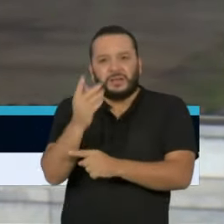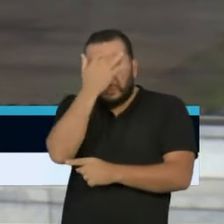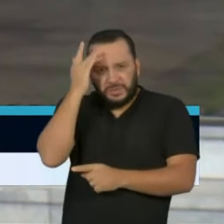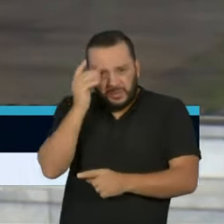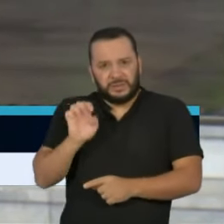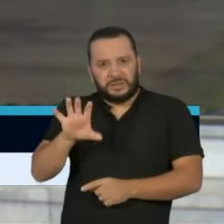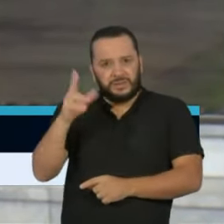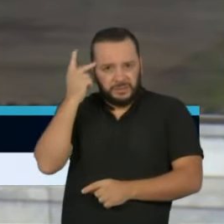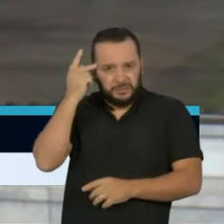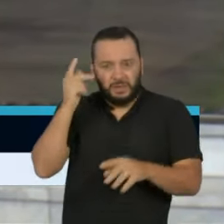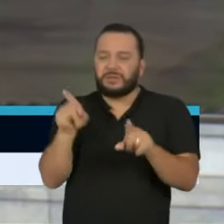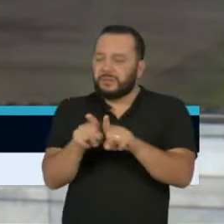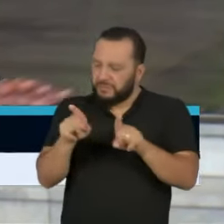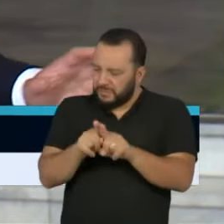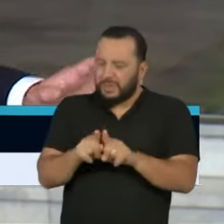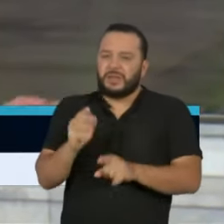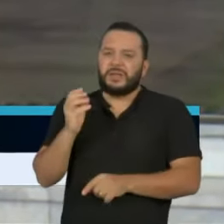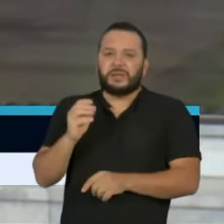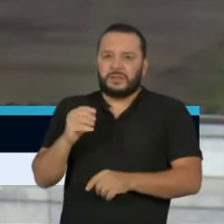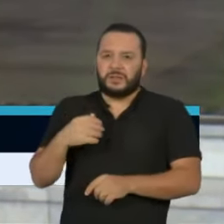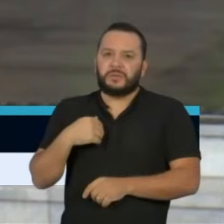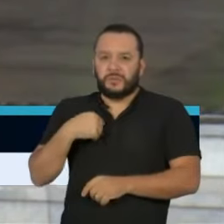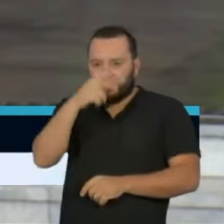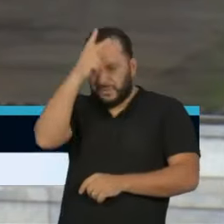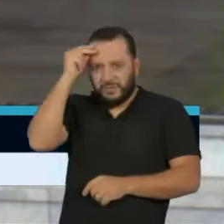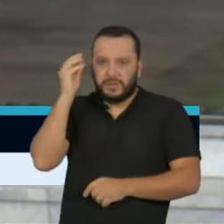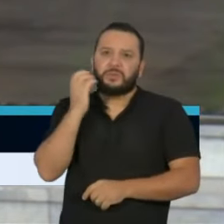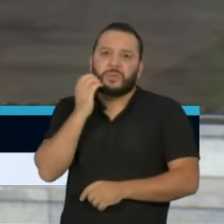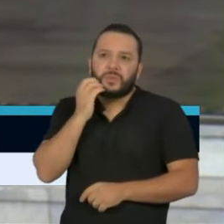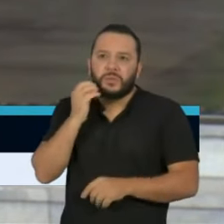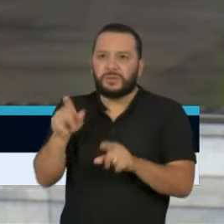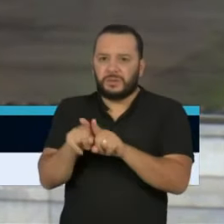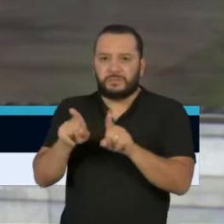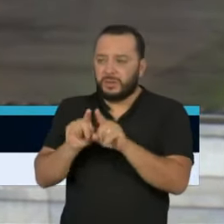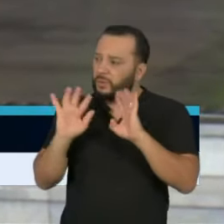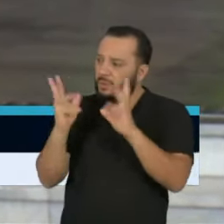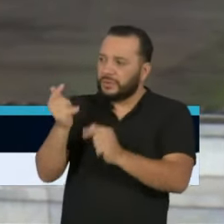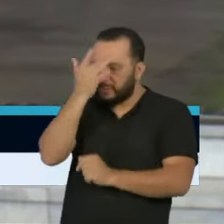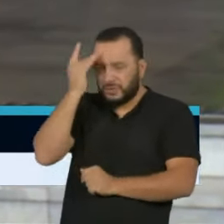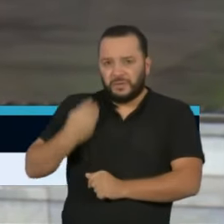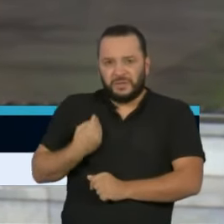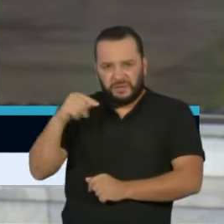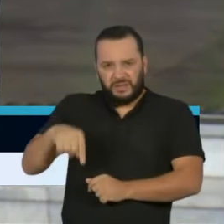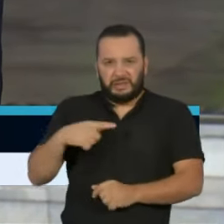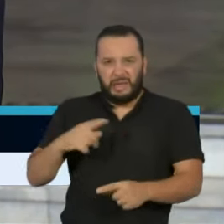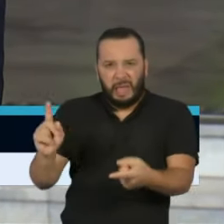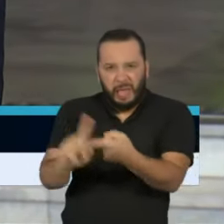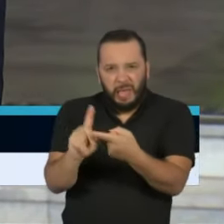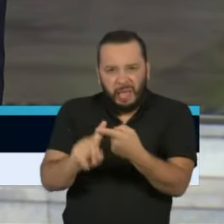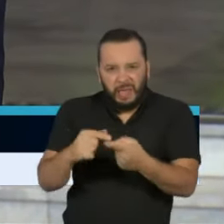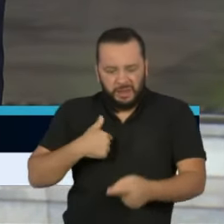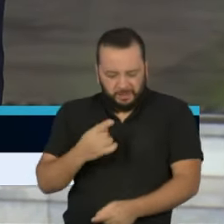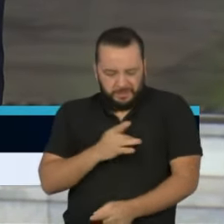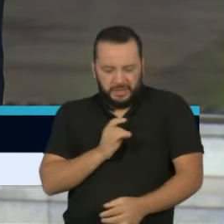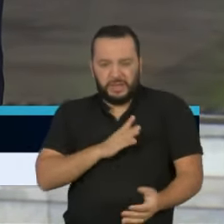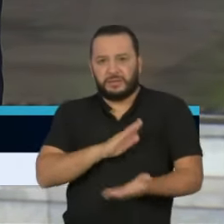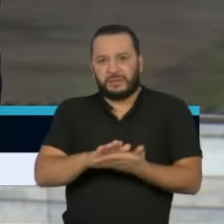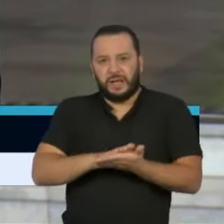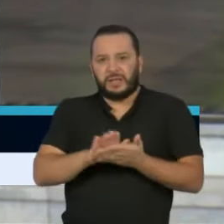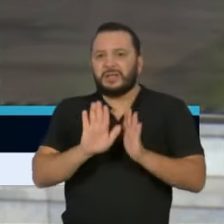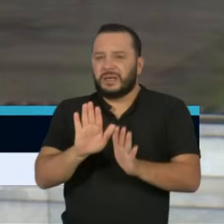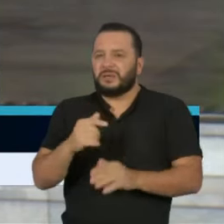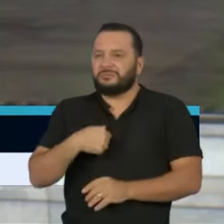ao Bruno Covas, o mesmo certamente em relação a todos que estão aqui nessa sala. Ameaças não me põem medo, mas me põem